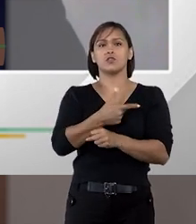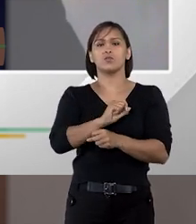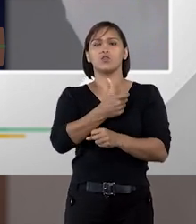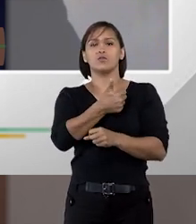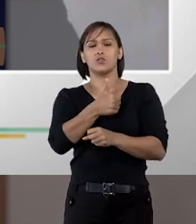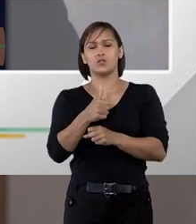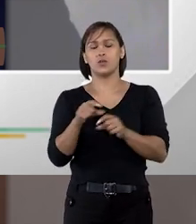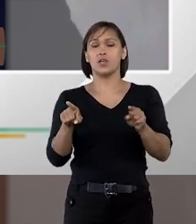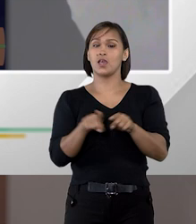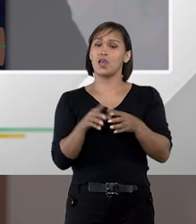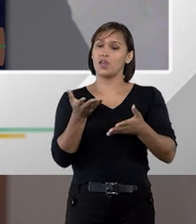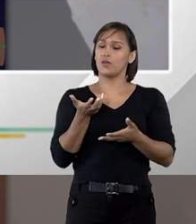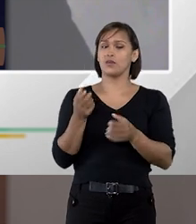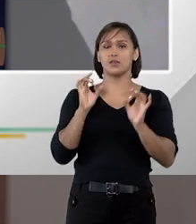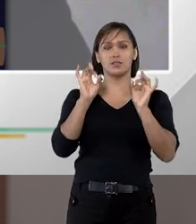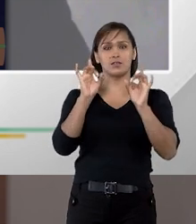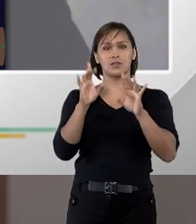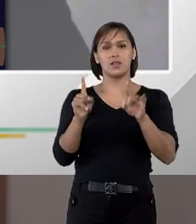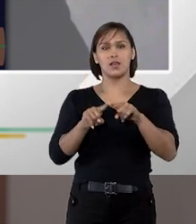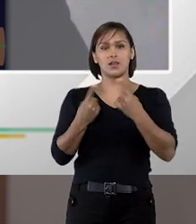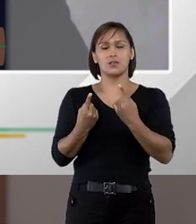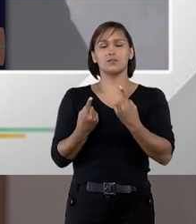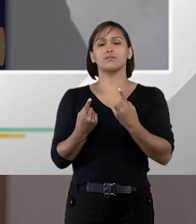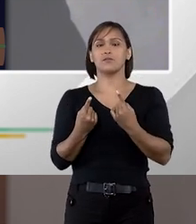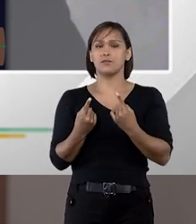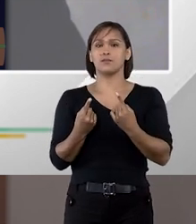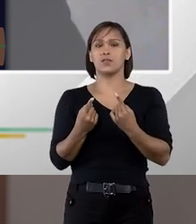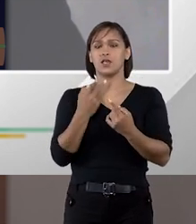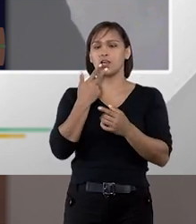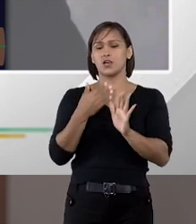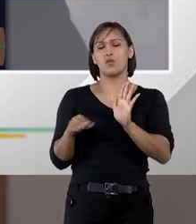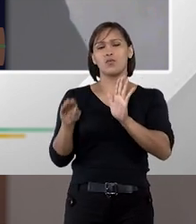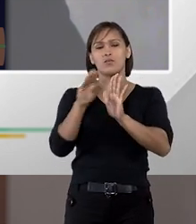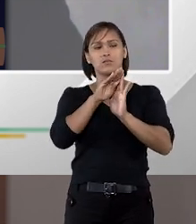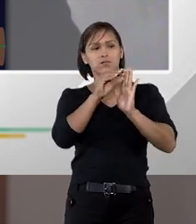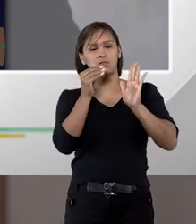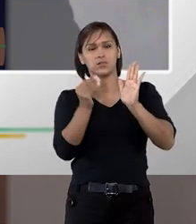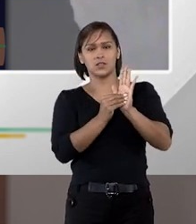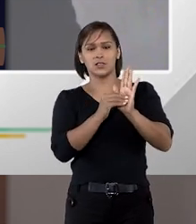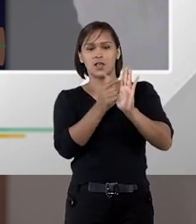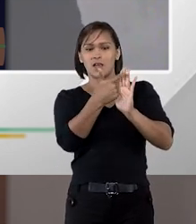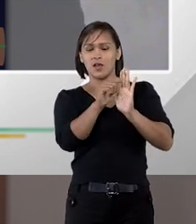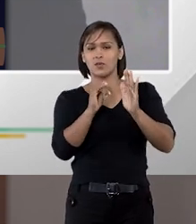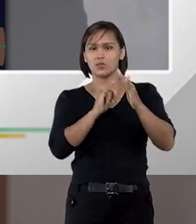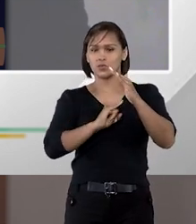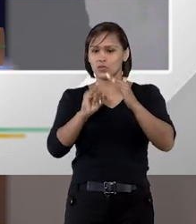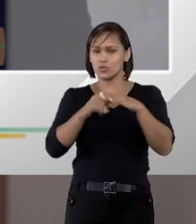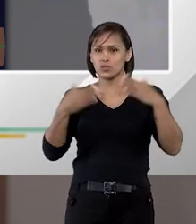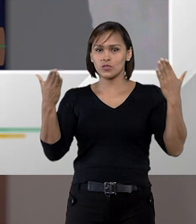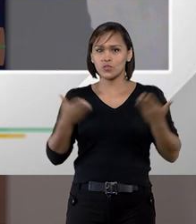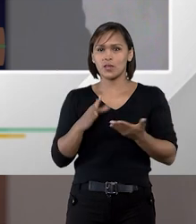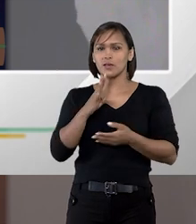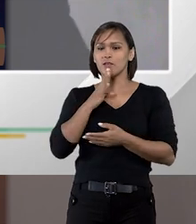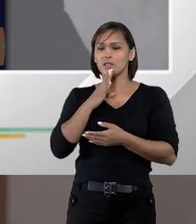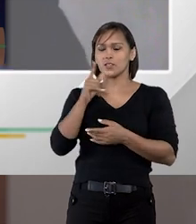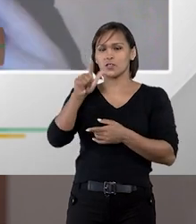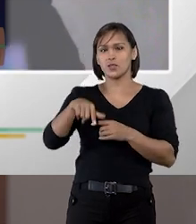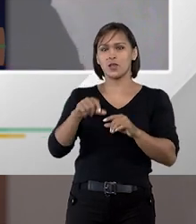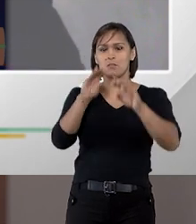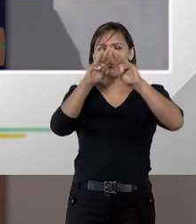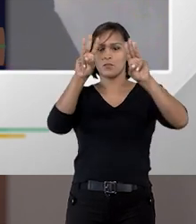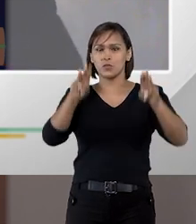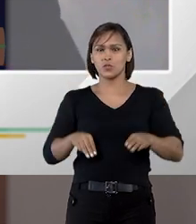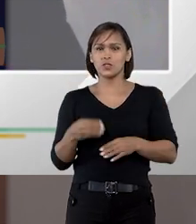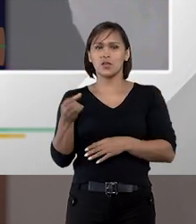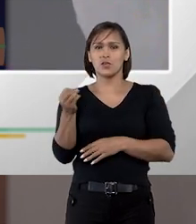eu queria destacar que apesar de consagrar alguns institutos já conhecidos naquilo que eu